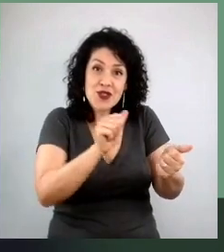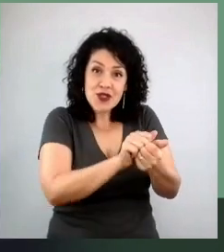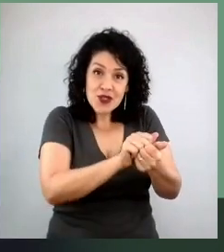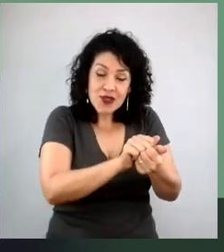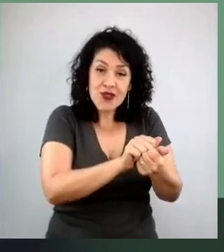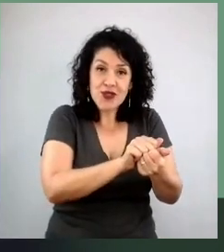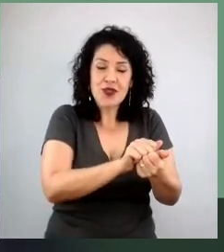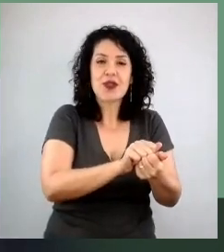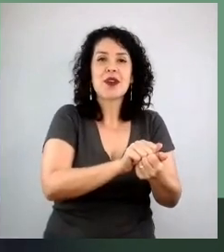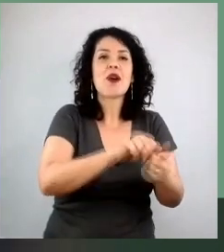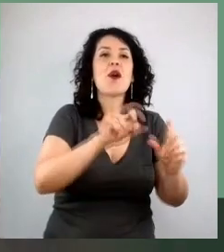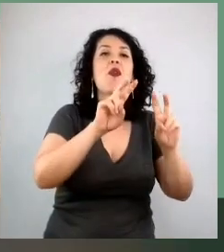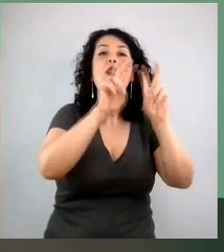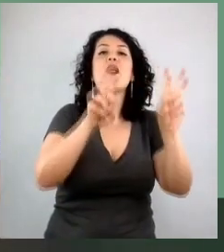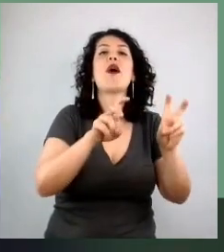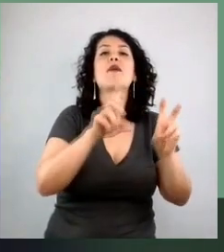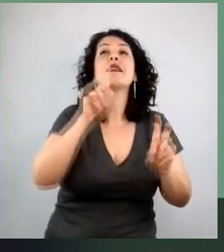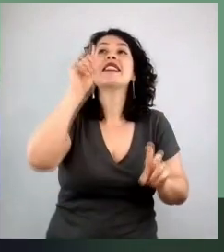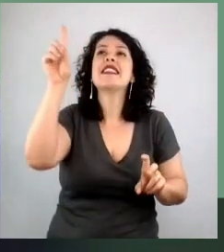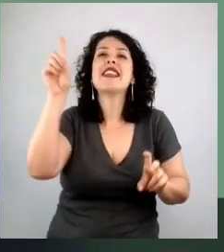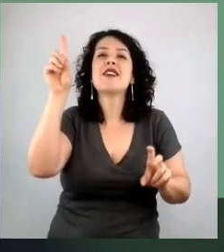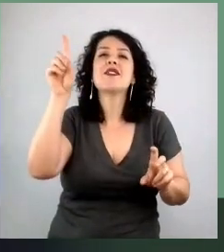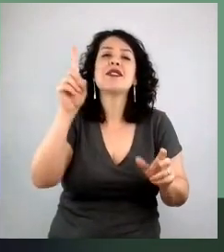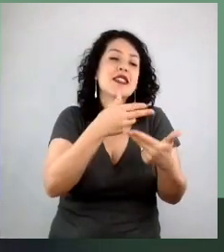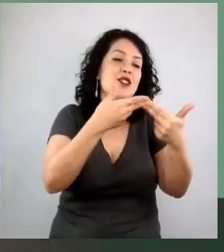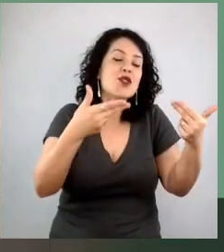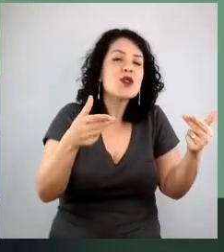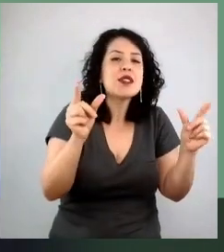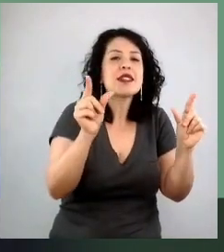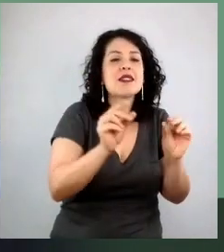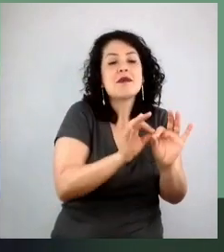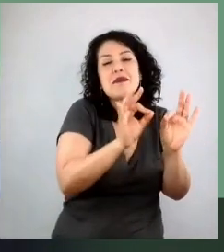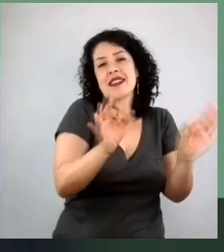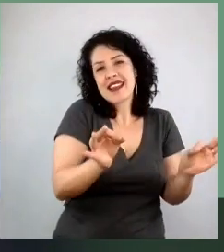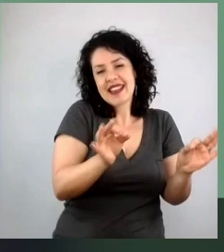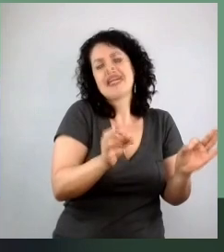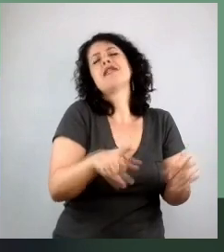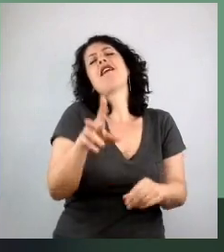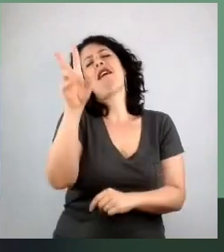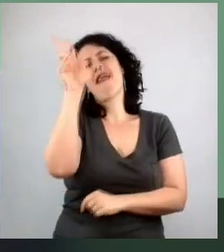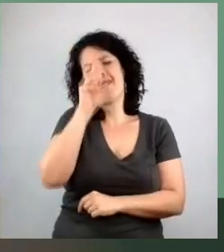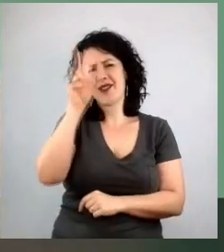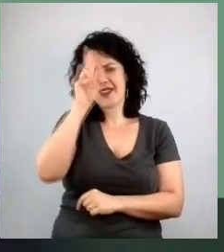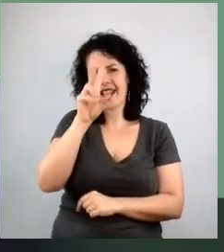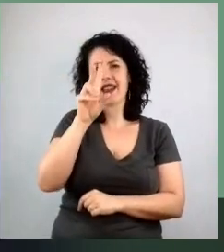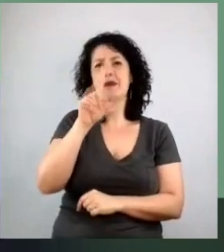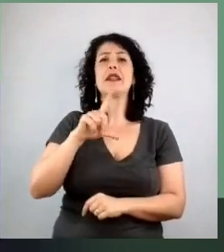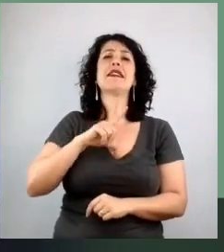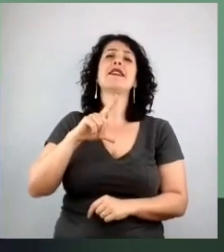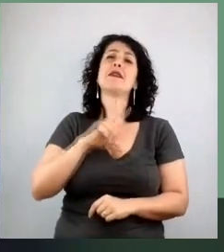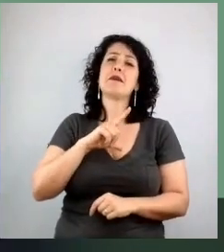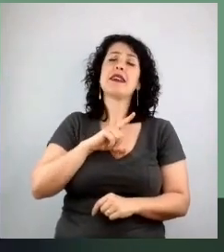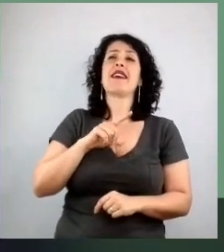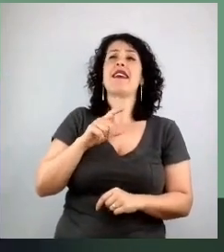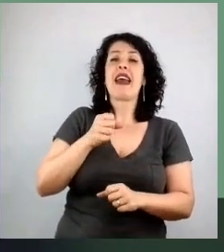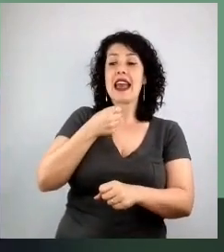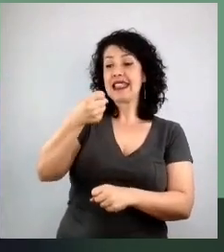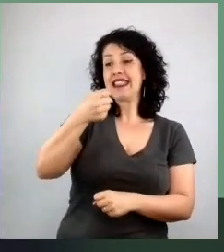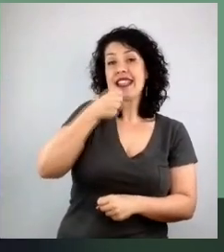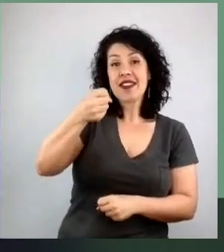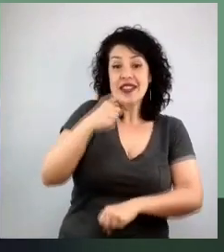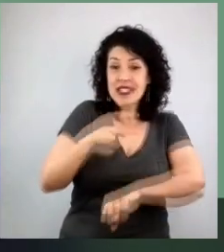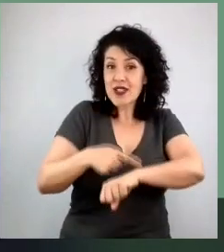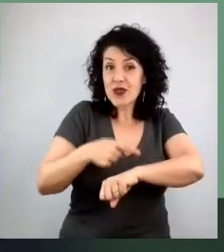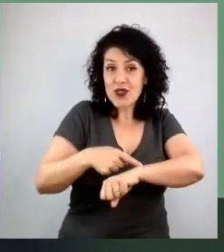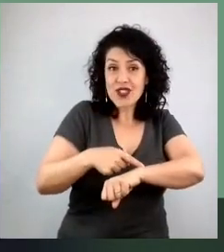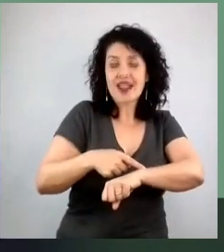totalmente eu lembro dessa história, eu lembro da entrevista com o Daniel, eu lembro do dia que eu falei para o Ken, tanto o dia que ele falou, eu falei, vem, quanto